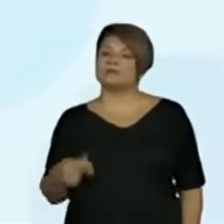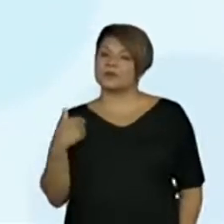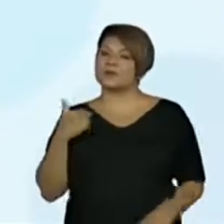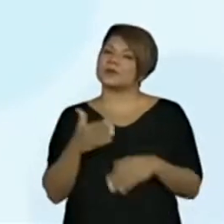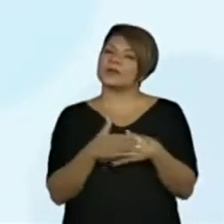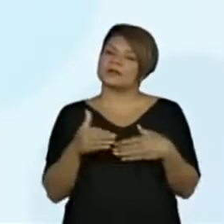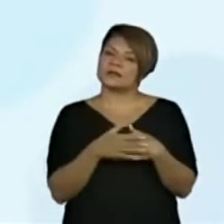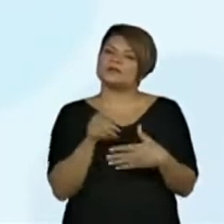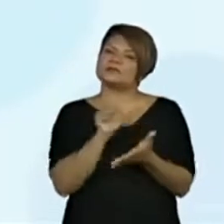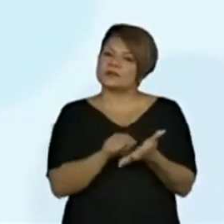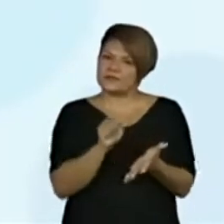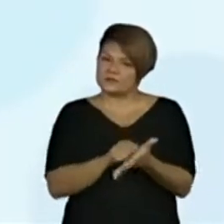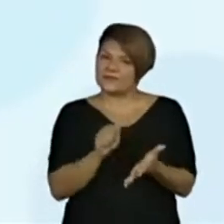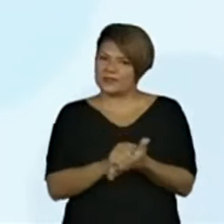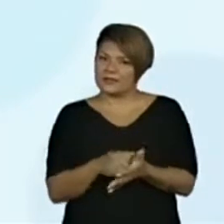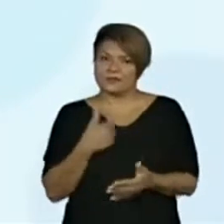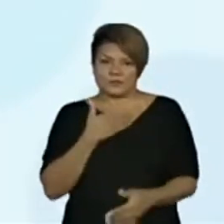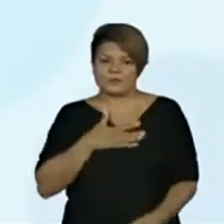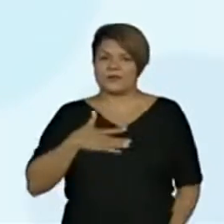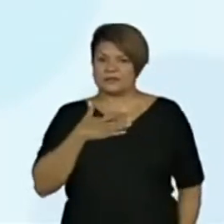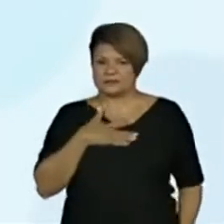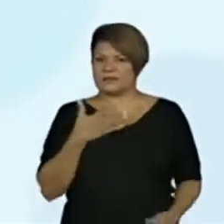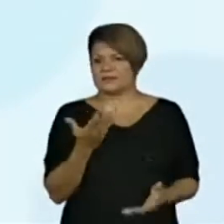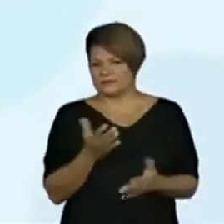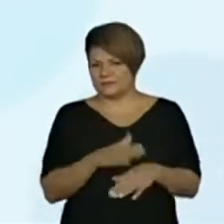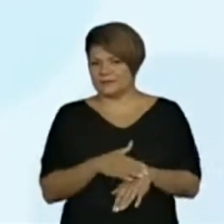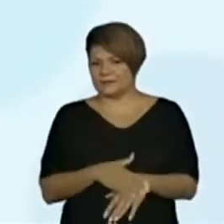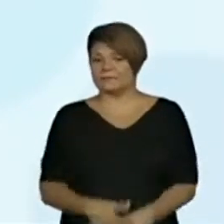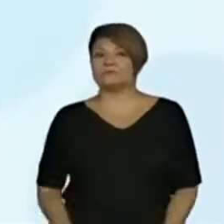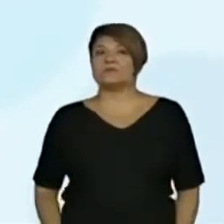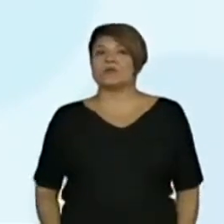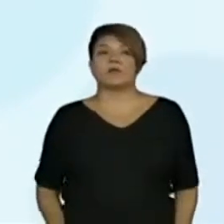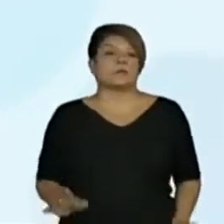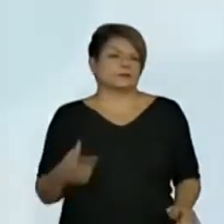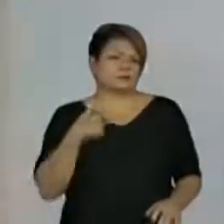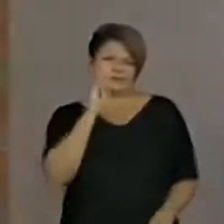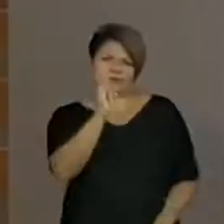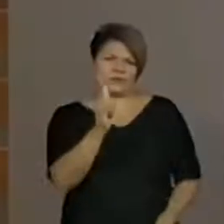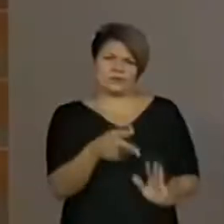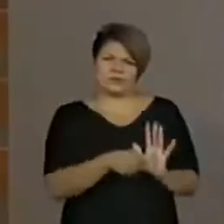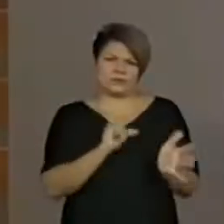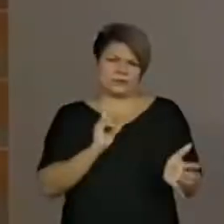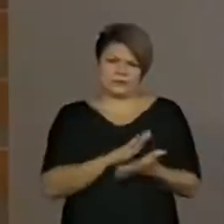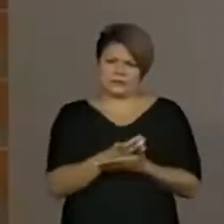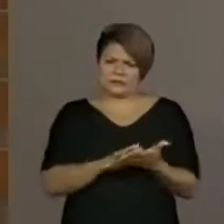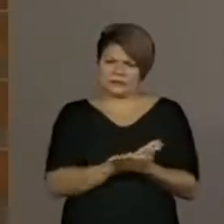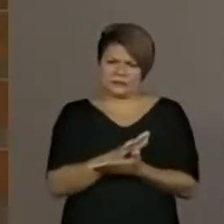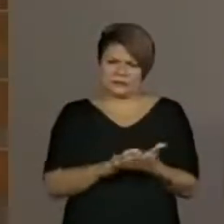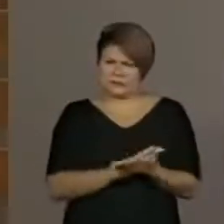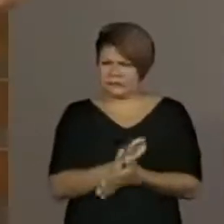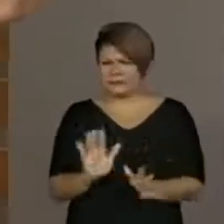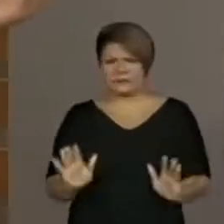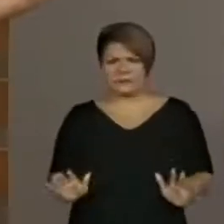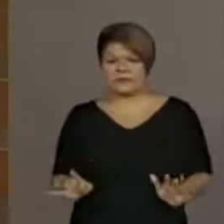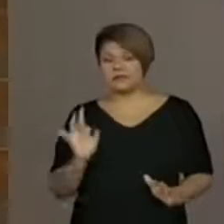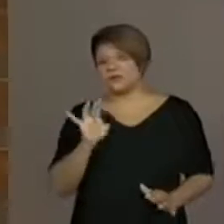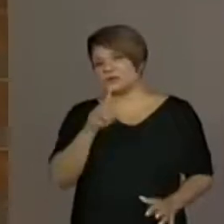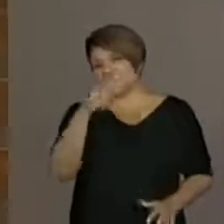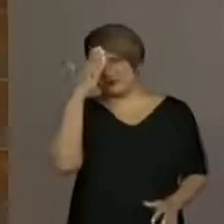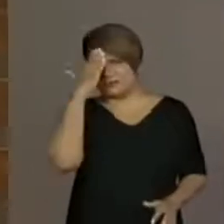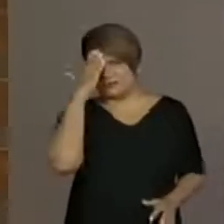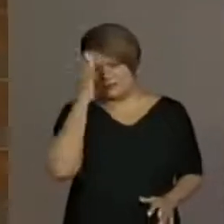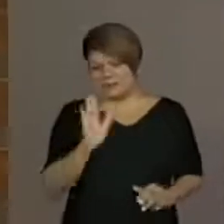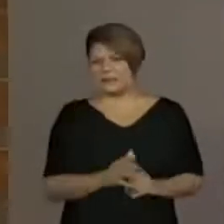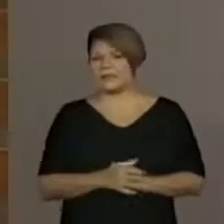porque realmente eu tenho prazer em fazer esse tipo de coisa. Mas eu não vou contar nada adiantado para vocês. É só para vocês saberem que no livro